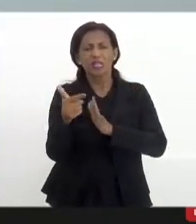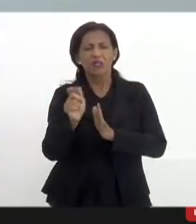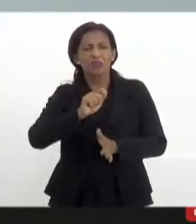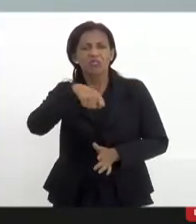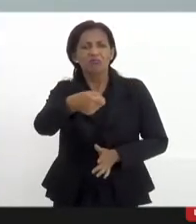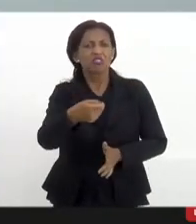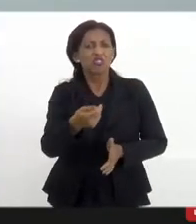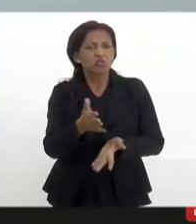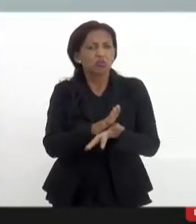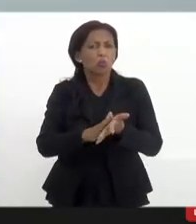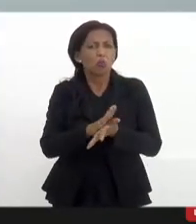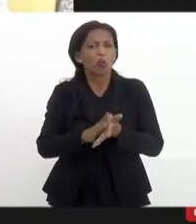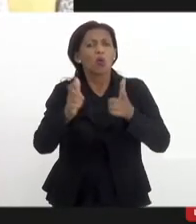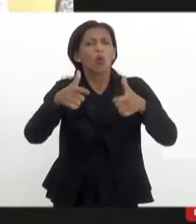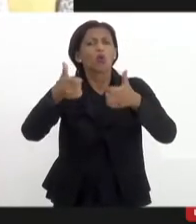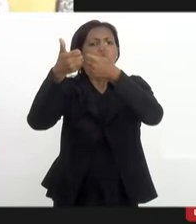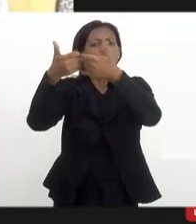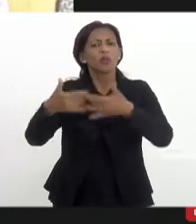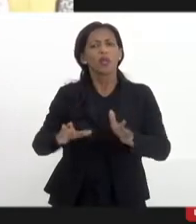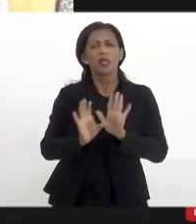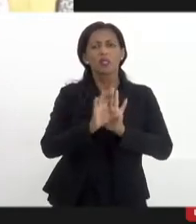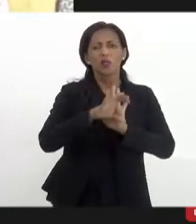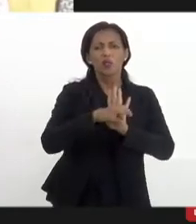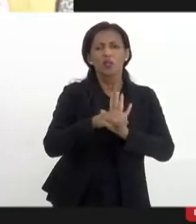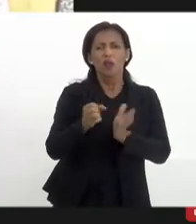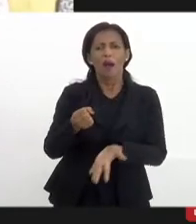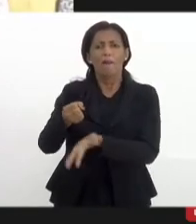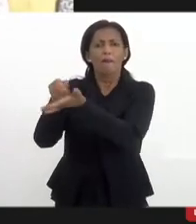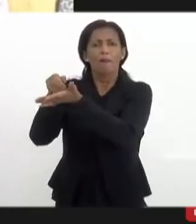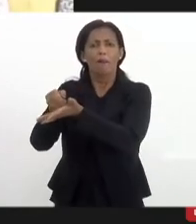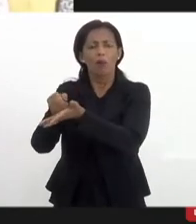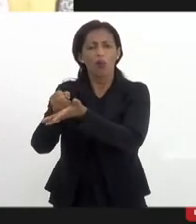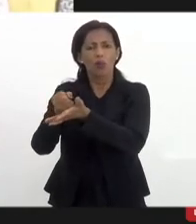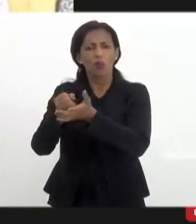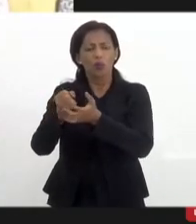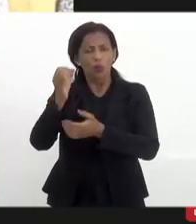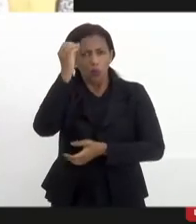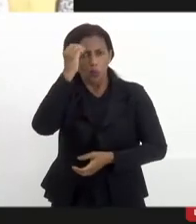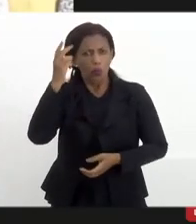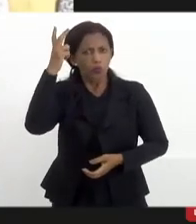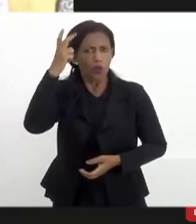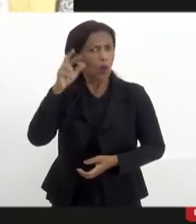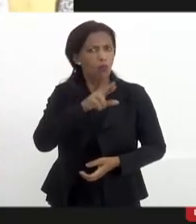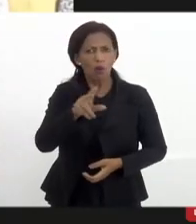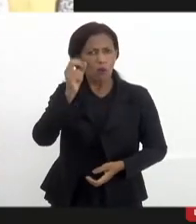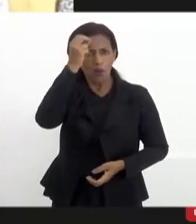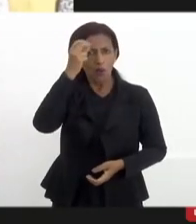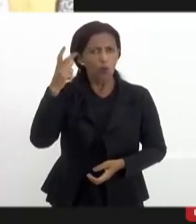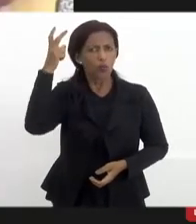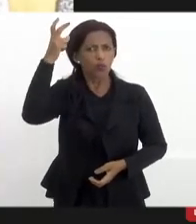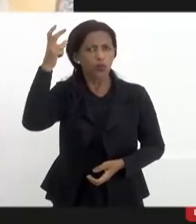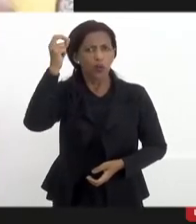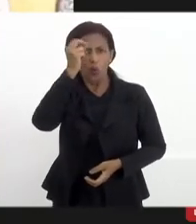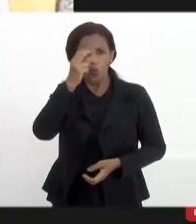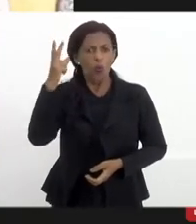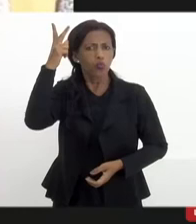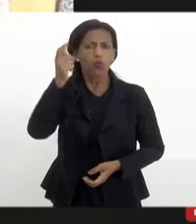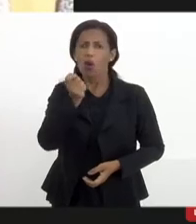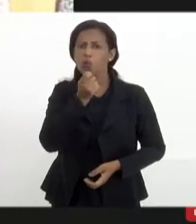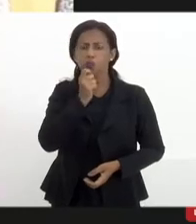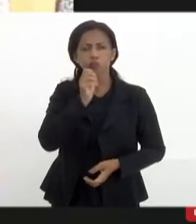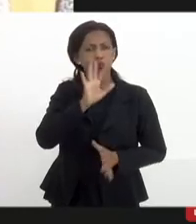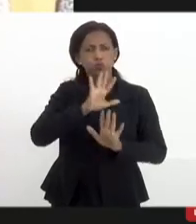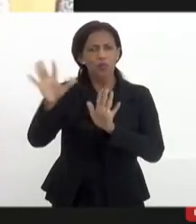eles não conseguem explicar de onde tiraram esse conceito de apoio cultural, não é da cultura, a cultura não tem isso,